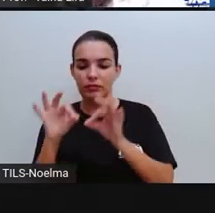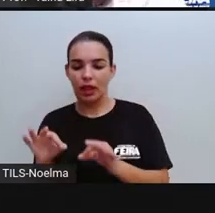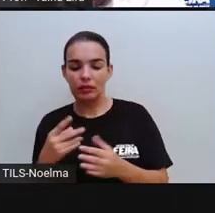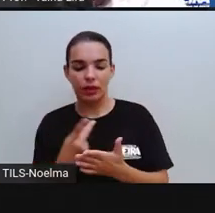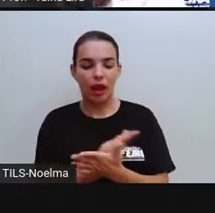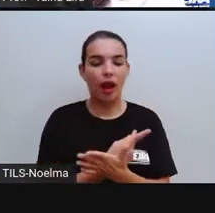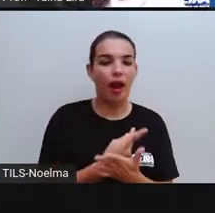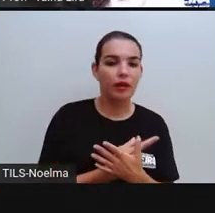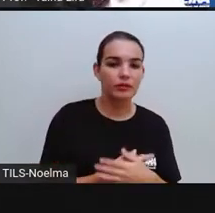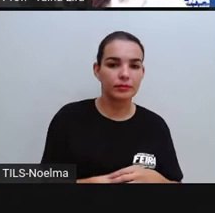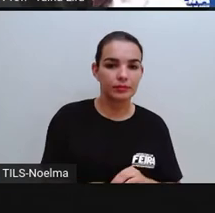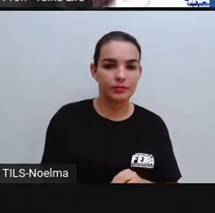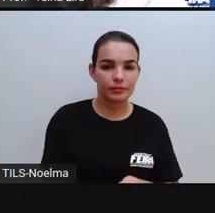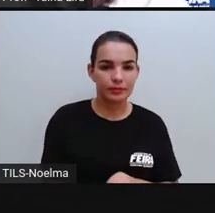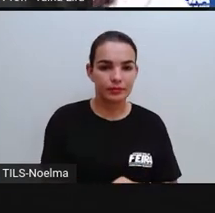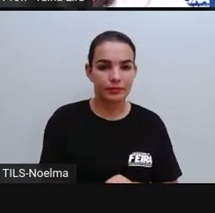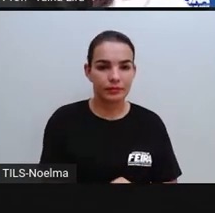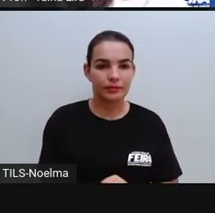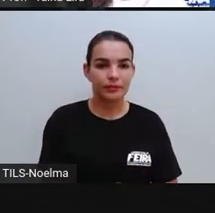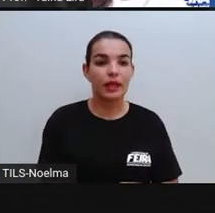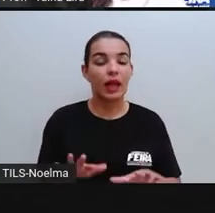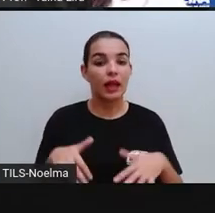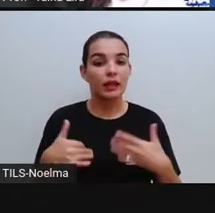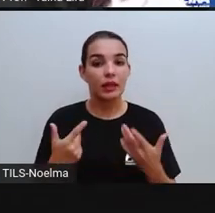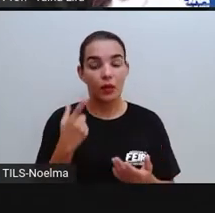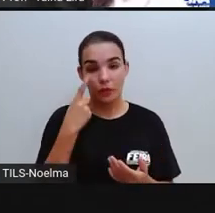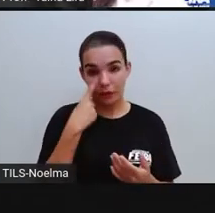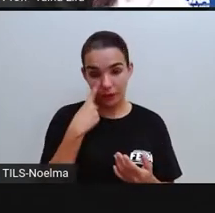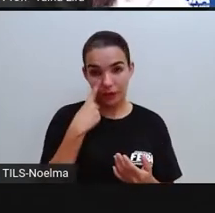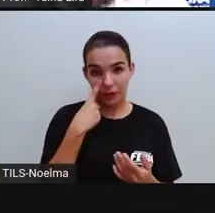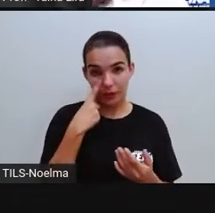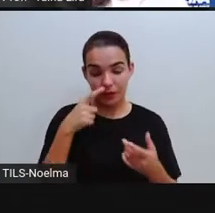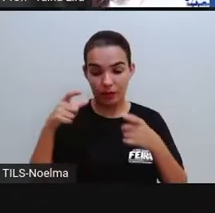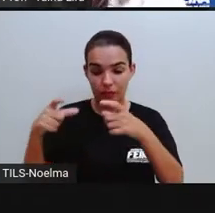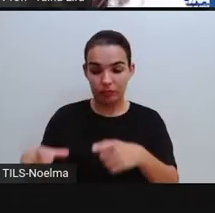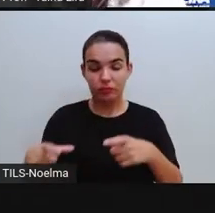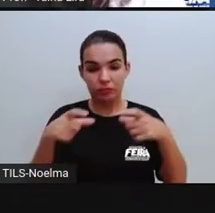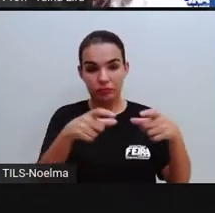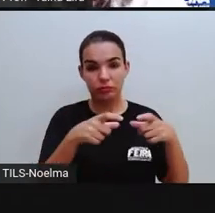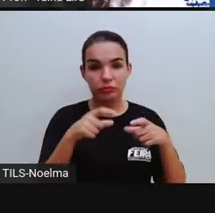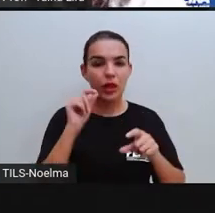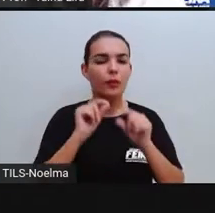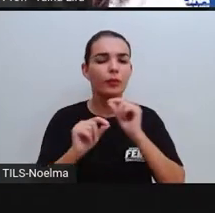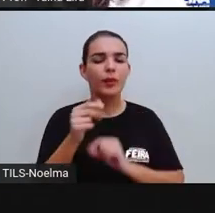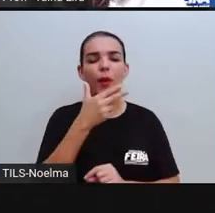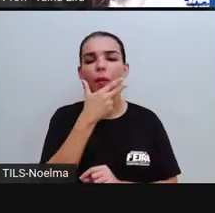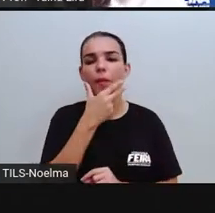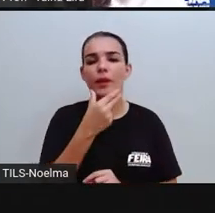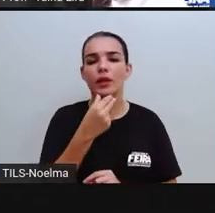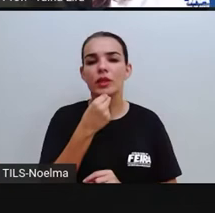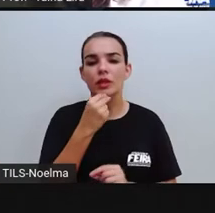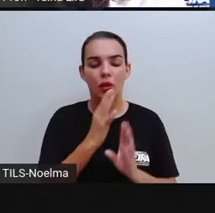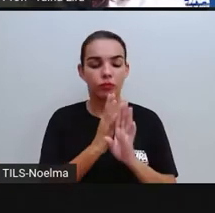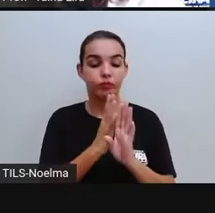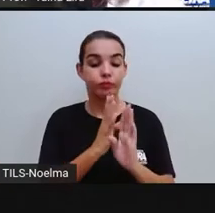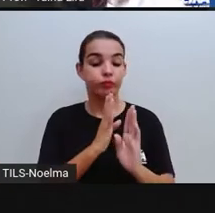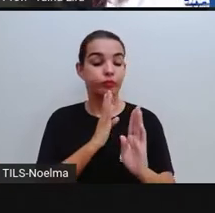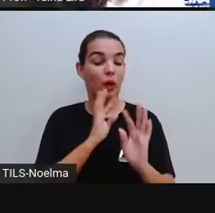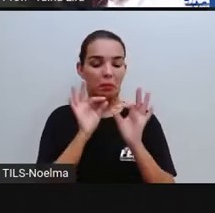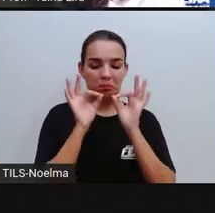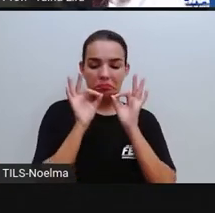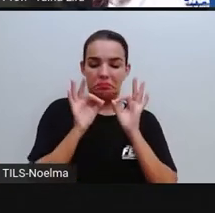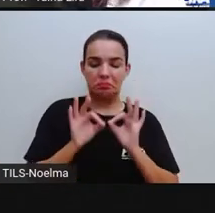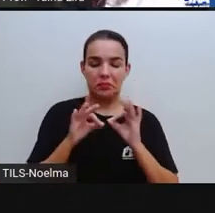Então, observem esse espaço de convivência, como esses meninos estão se comportando,